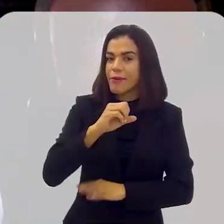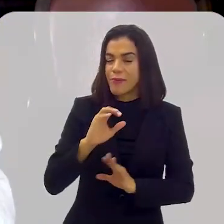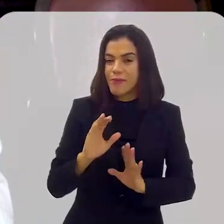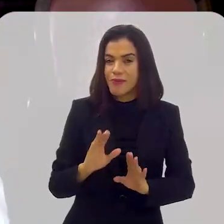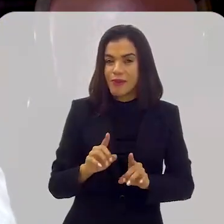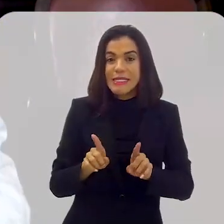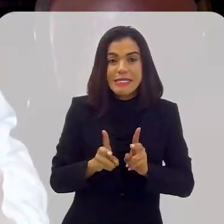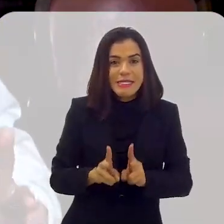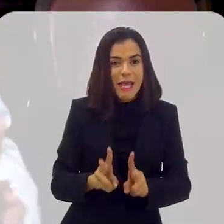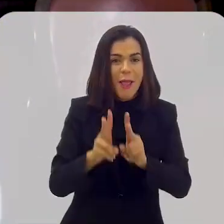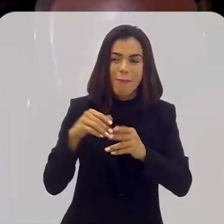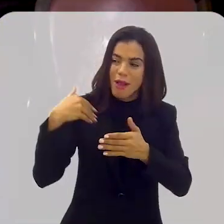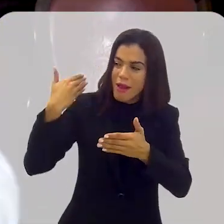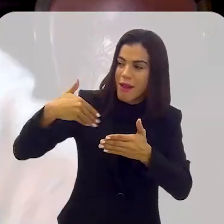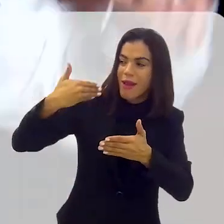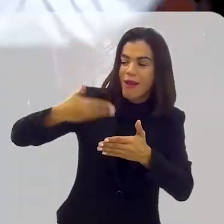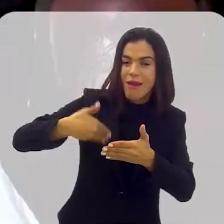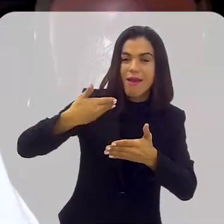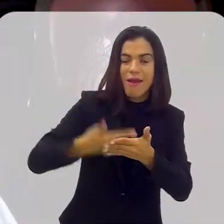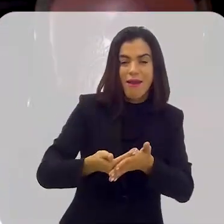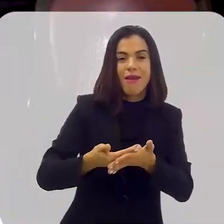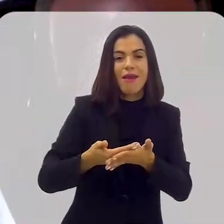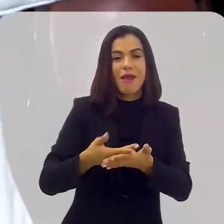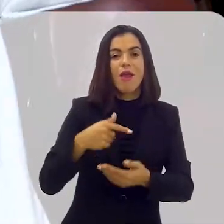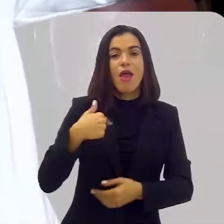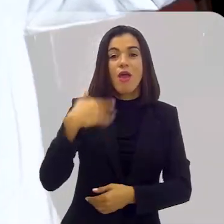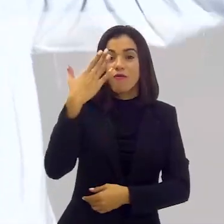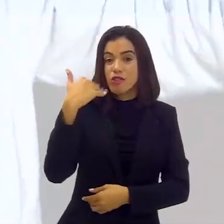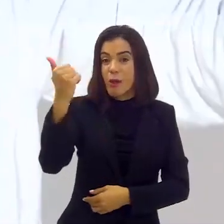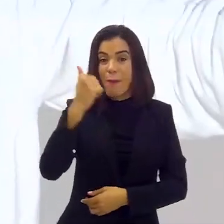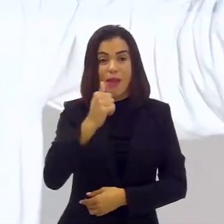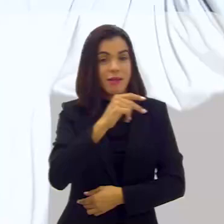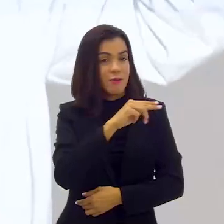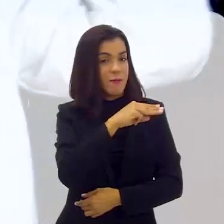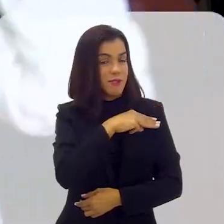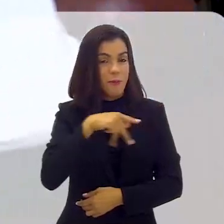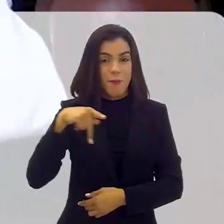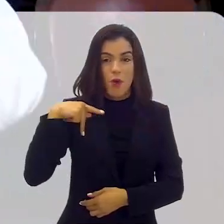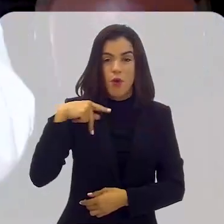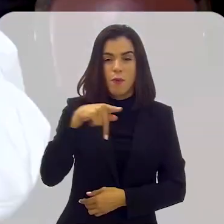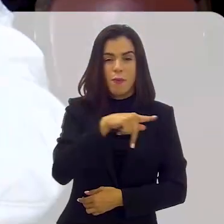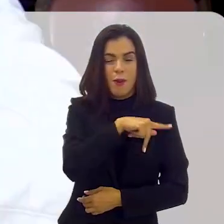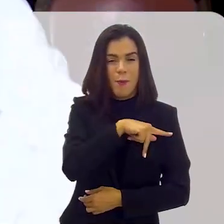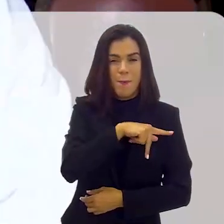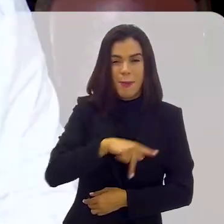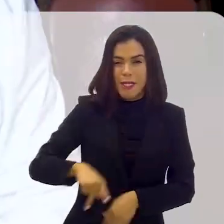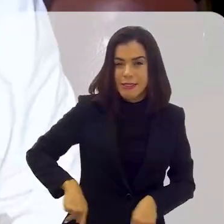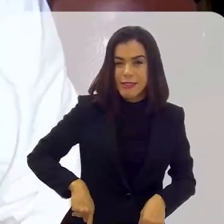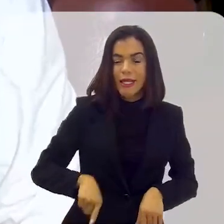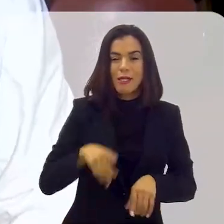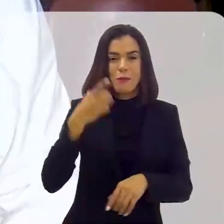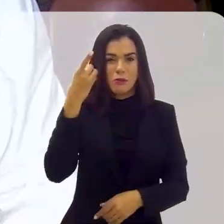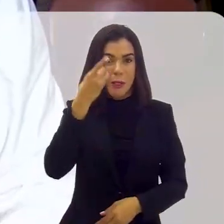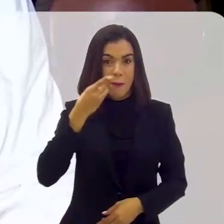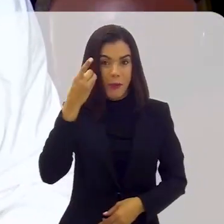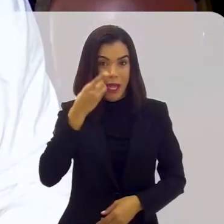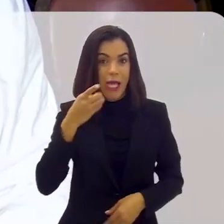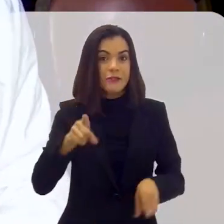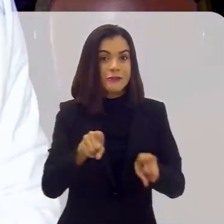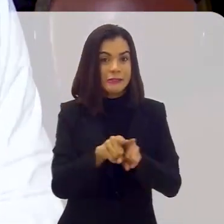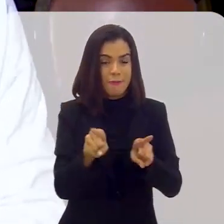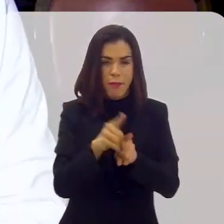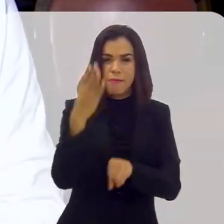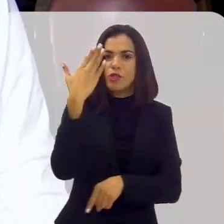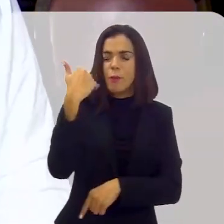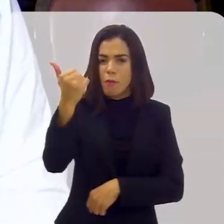todas as vezes que essas coisas aconteceram, fui chamada no Ministério Público, fui chamada pelo presidente, fui chamada pelos parlamentares